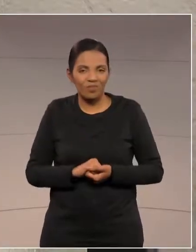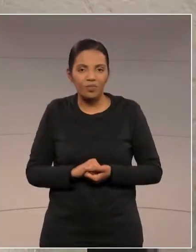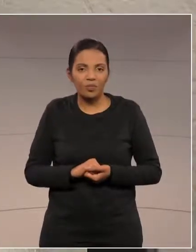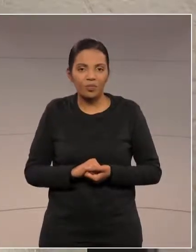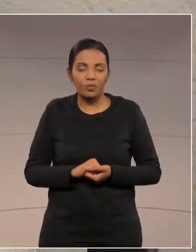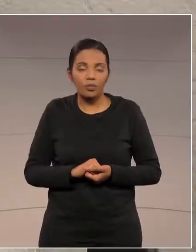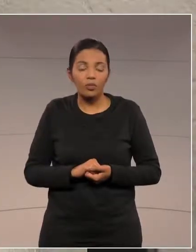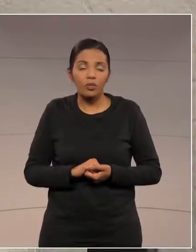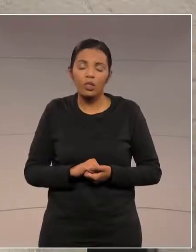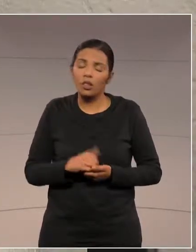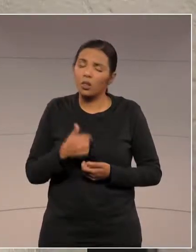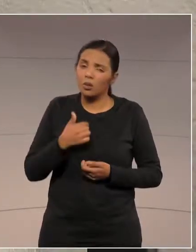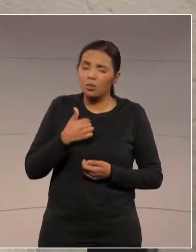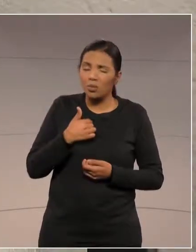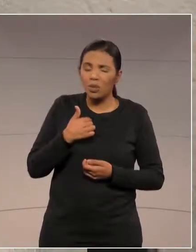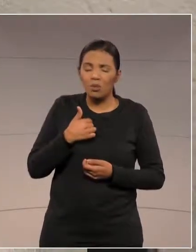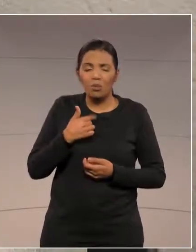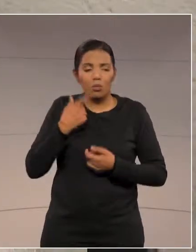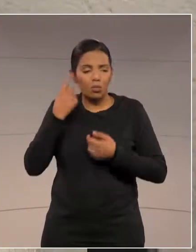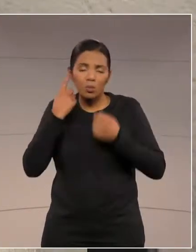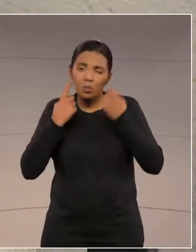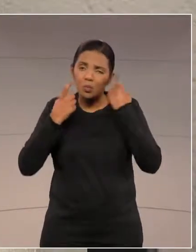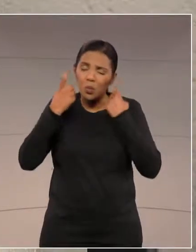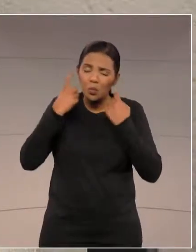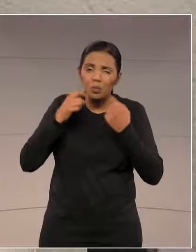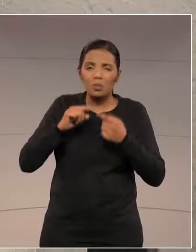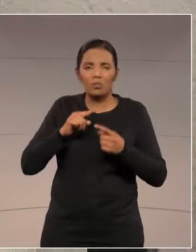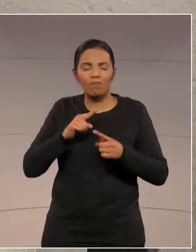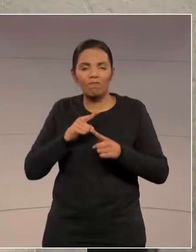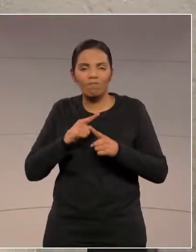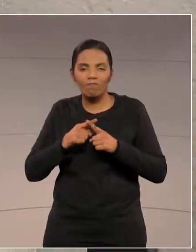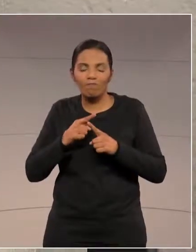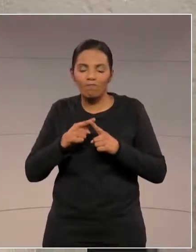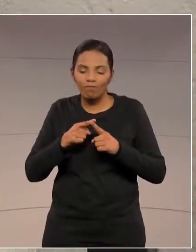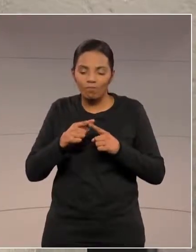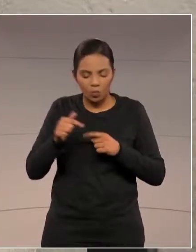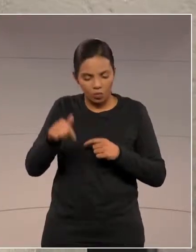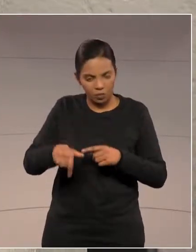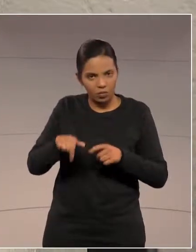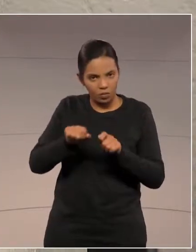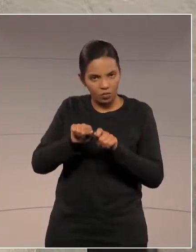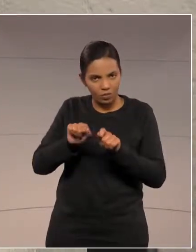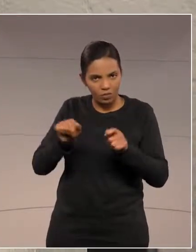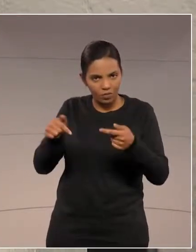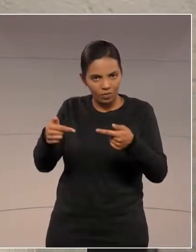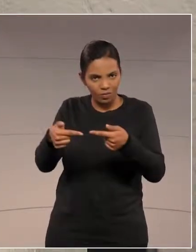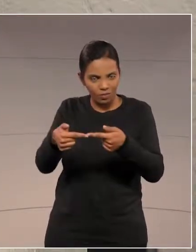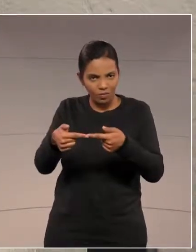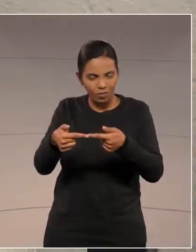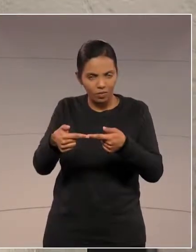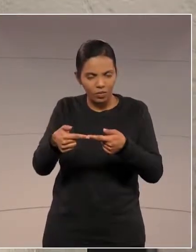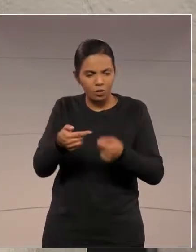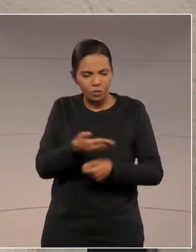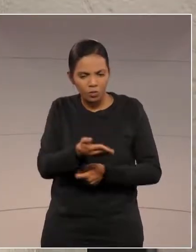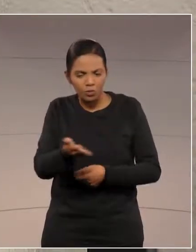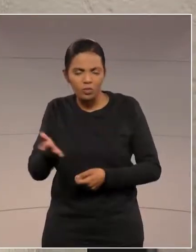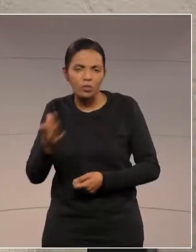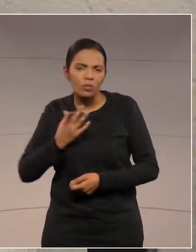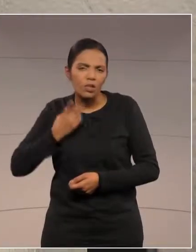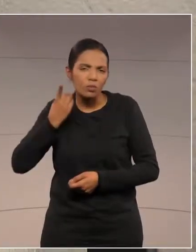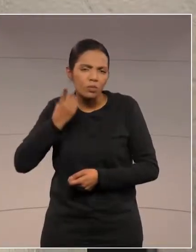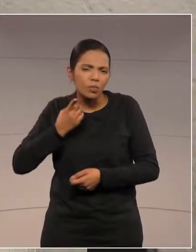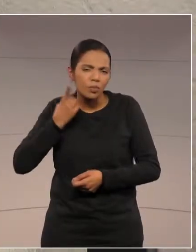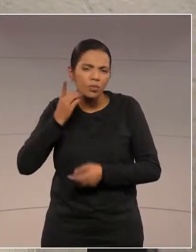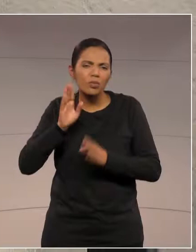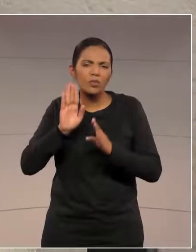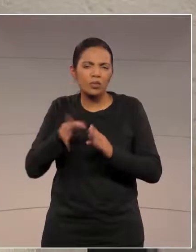Aí, então, eu fico um pouco preocupado, porque esta Casa de Leis, os nobres deputados que já estão aqui